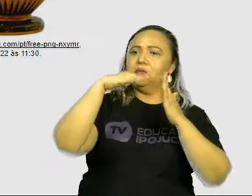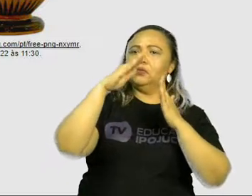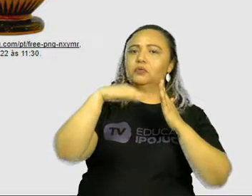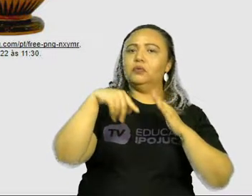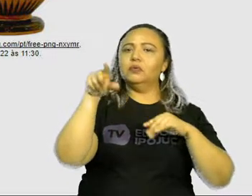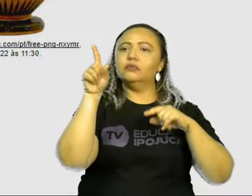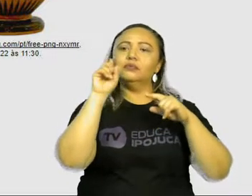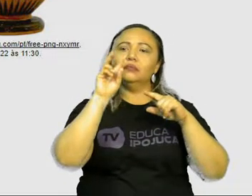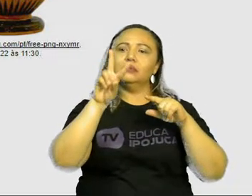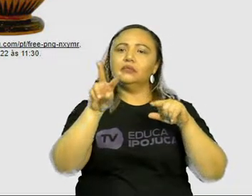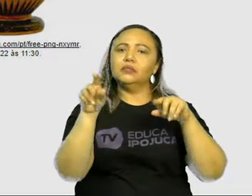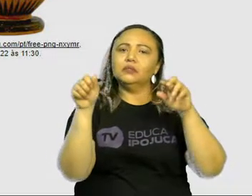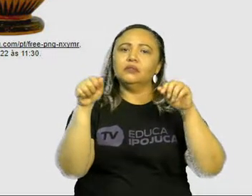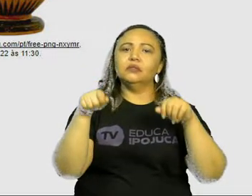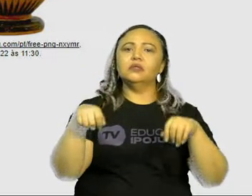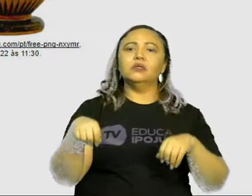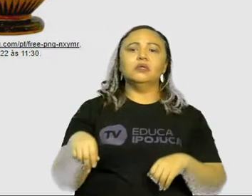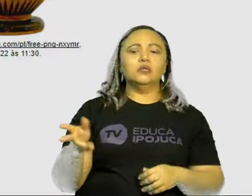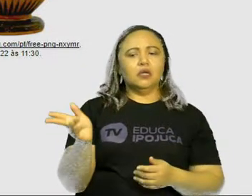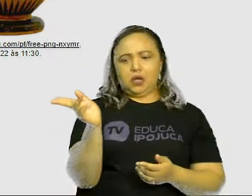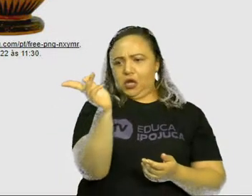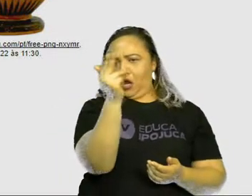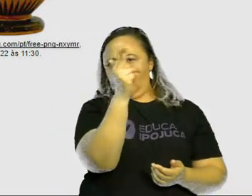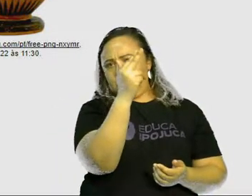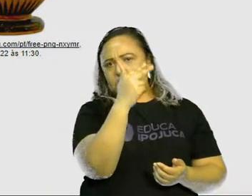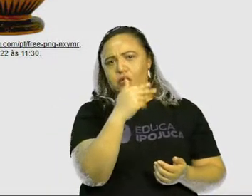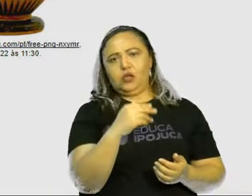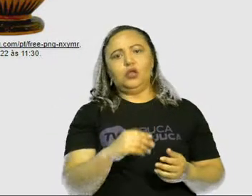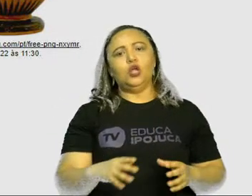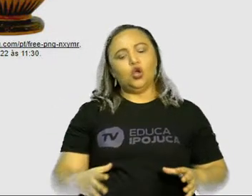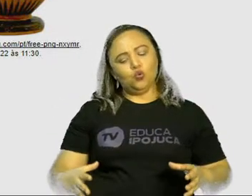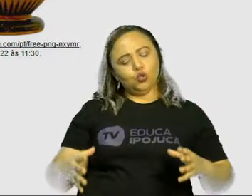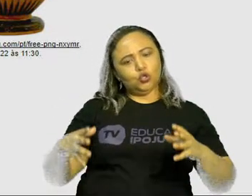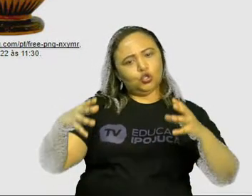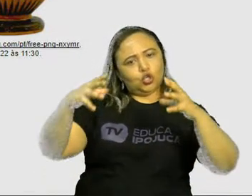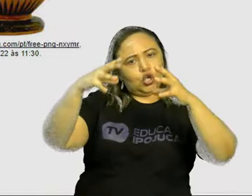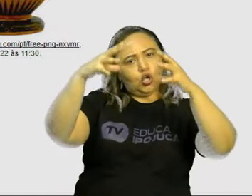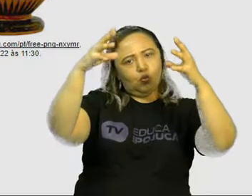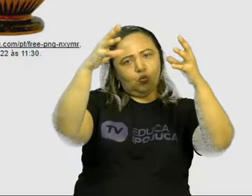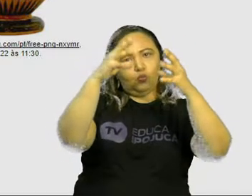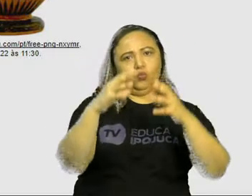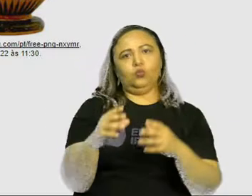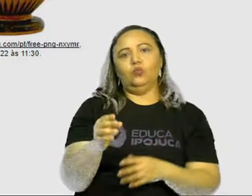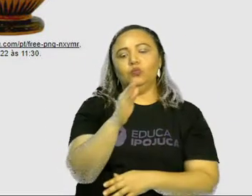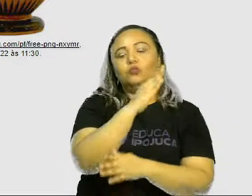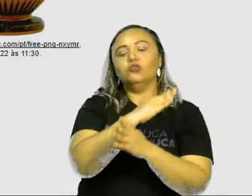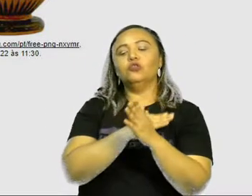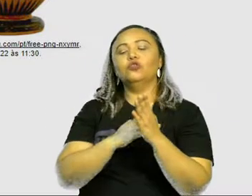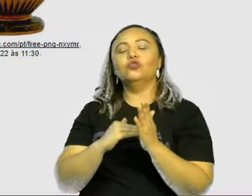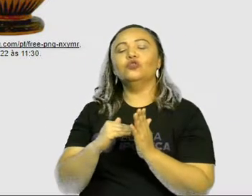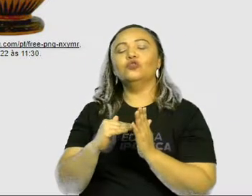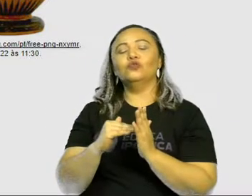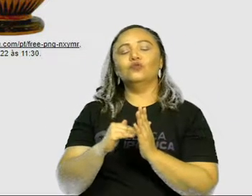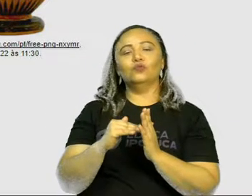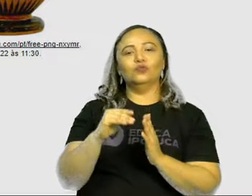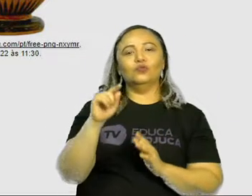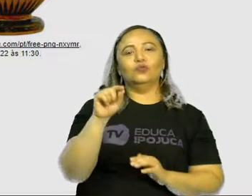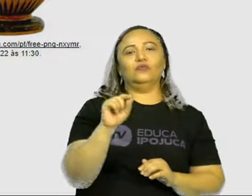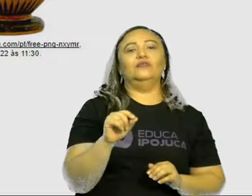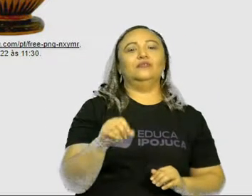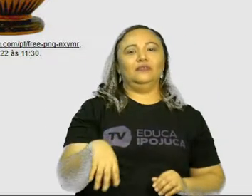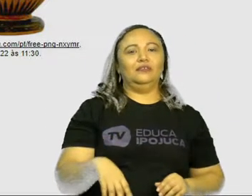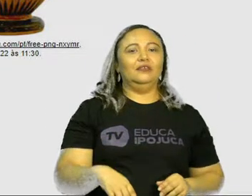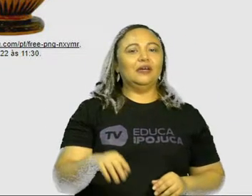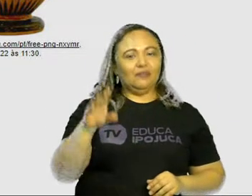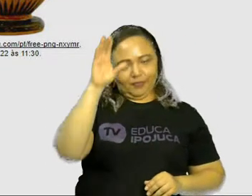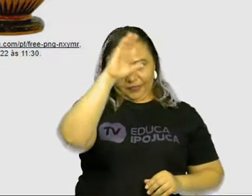tem uma arte ali, gravuras, os jarros em cerâmicas. Vamos entender mais um pouco sobre os tipos de